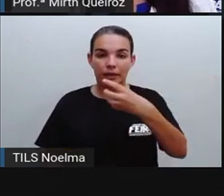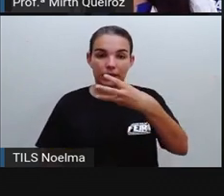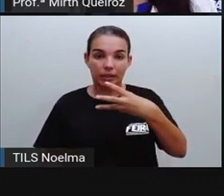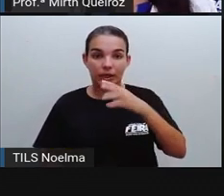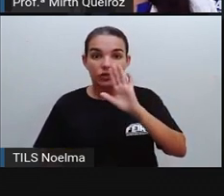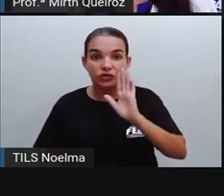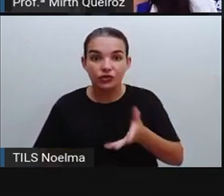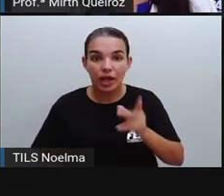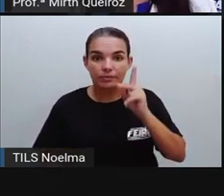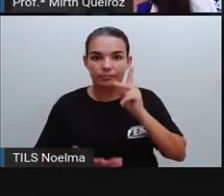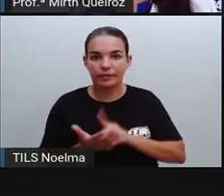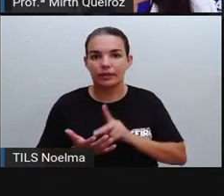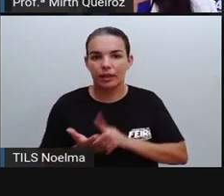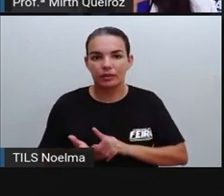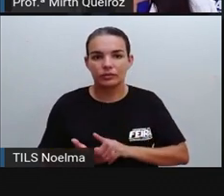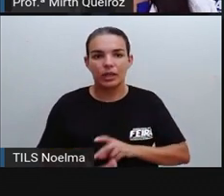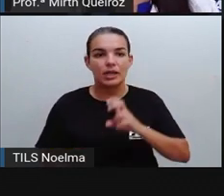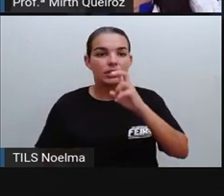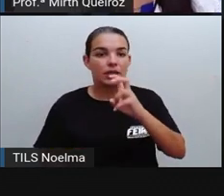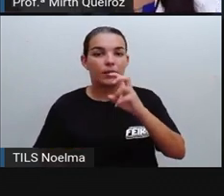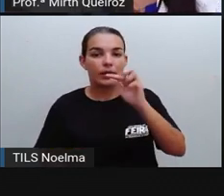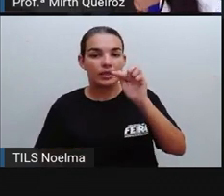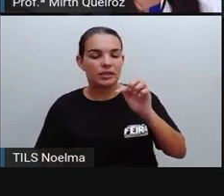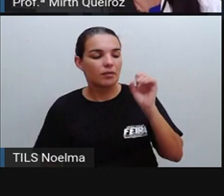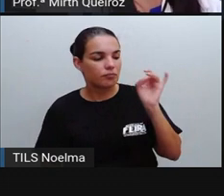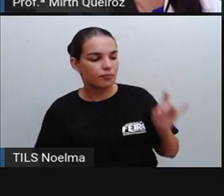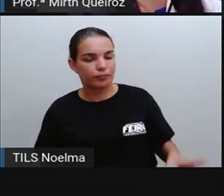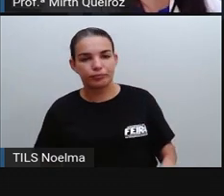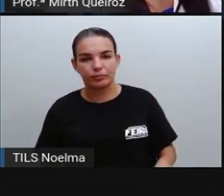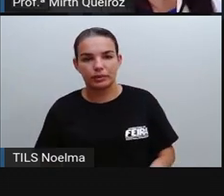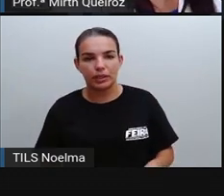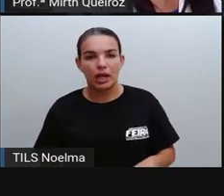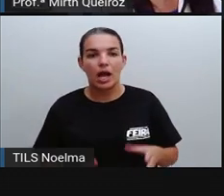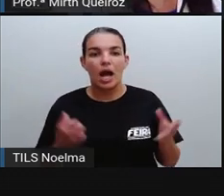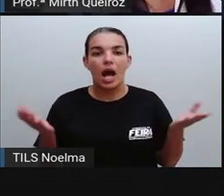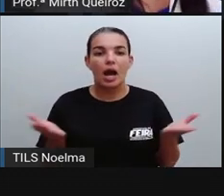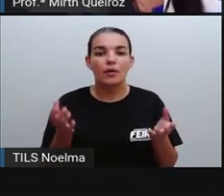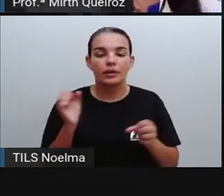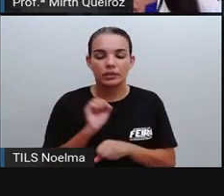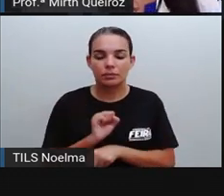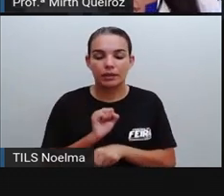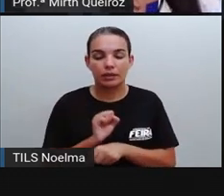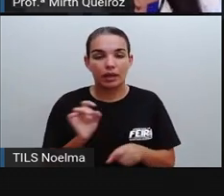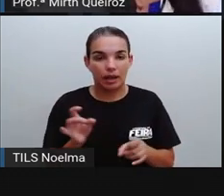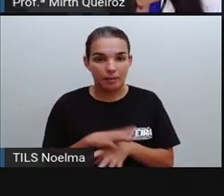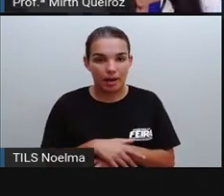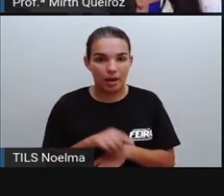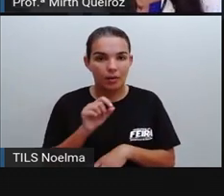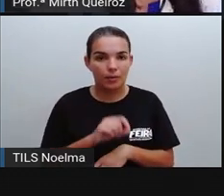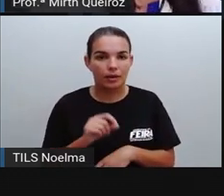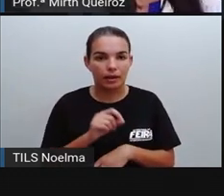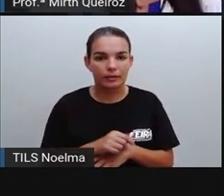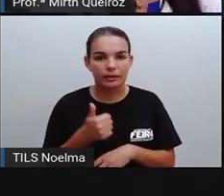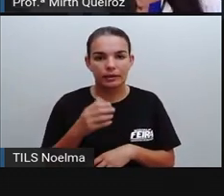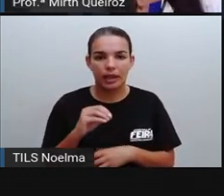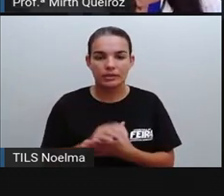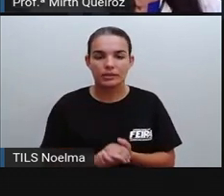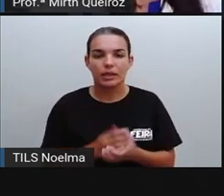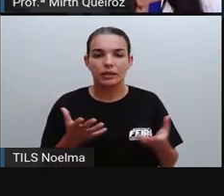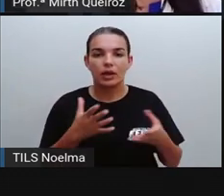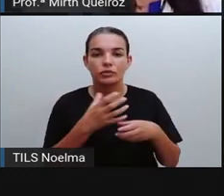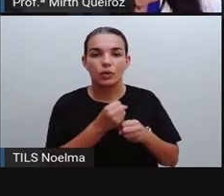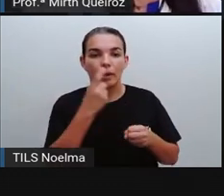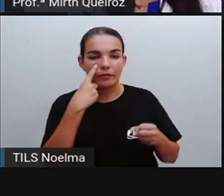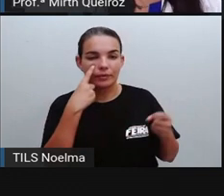seriam 10. Qual a quantidade de suspeitos aí? Neste caso, a gente vai ter que pegar o quê?